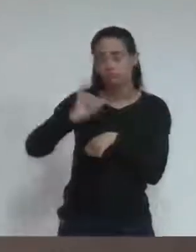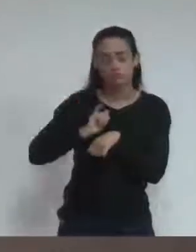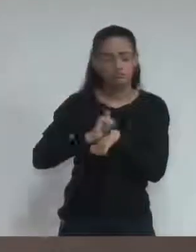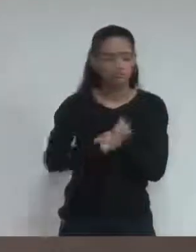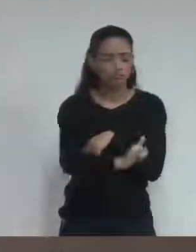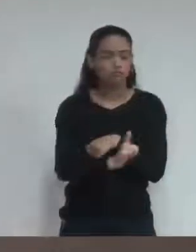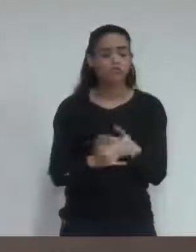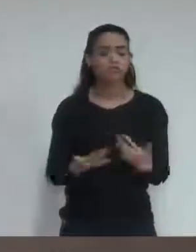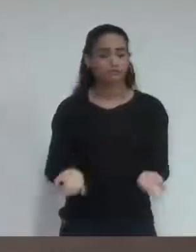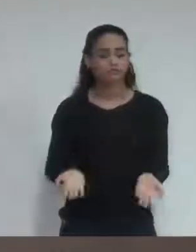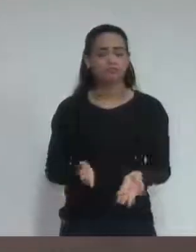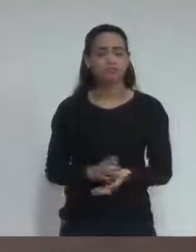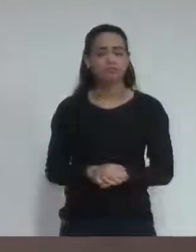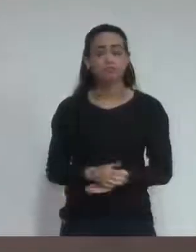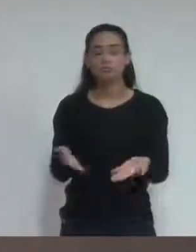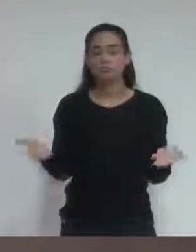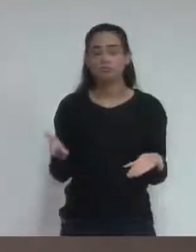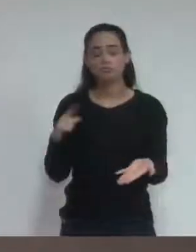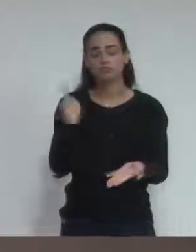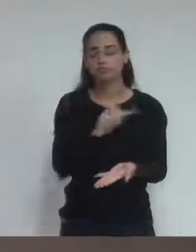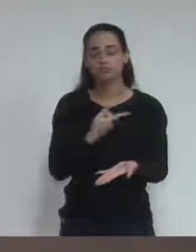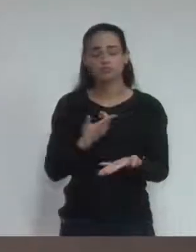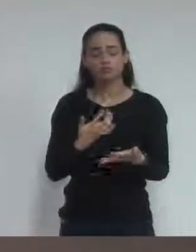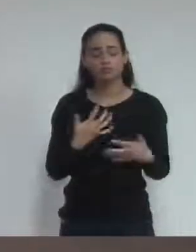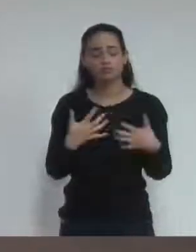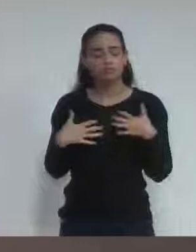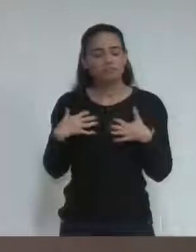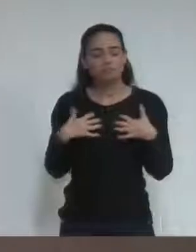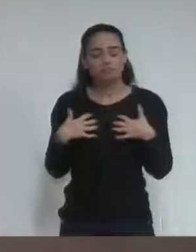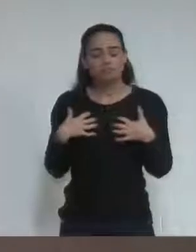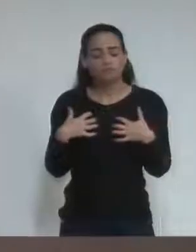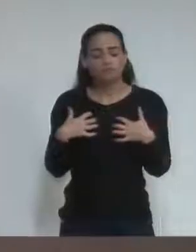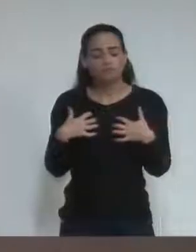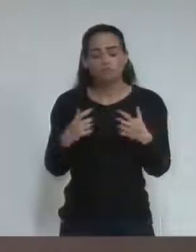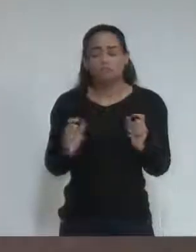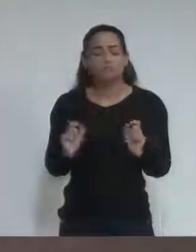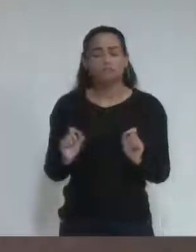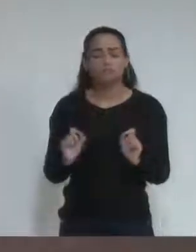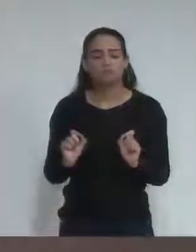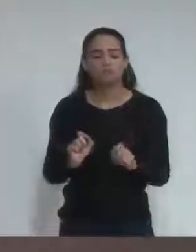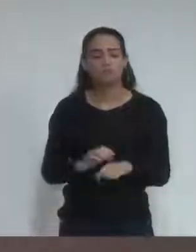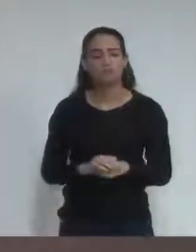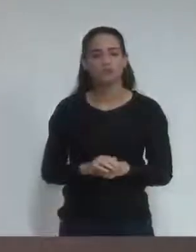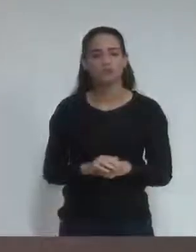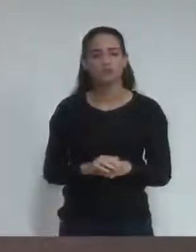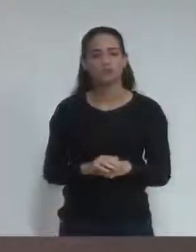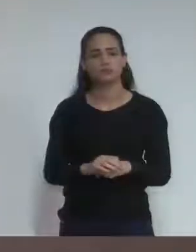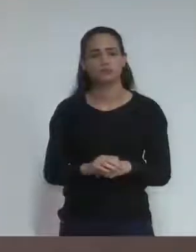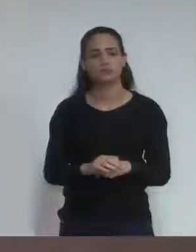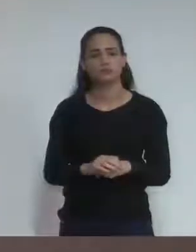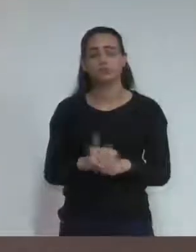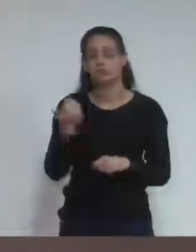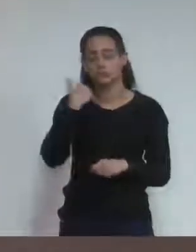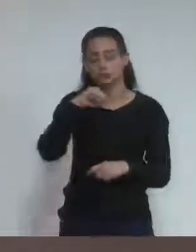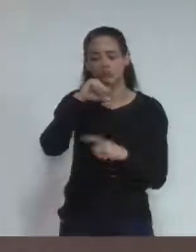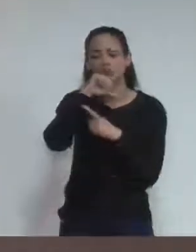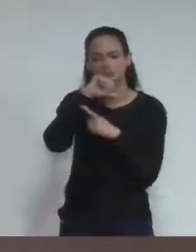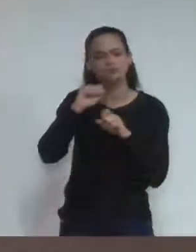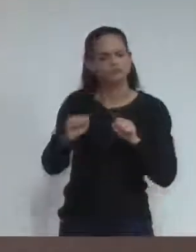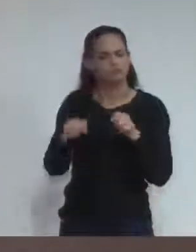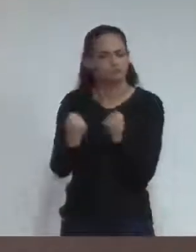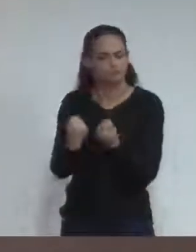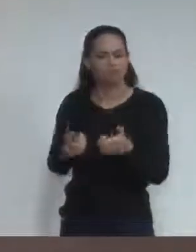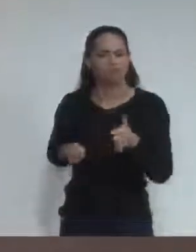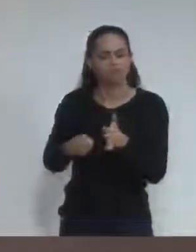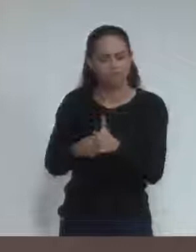noite. Pois bem, elas fizeram um trabalho, e o senhor sabe muito bem que o senhor ajudou